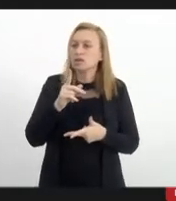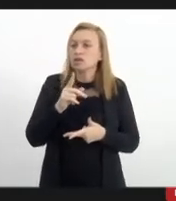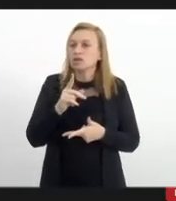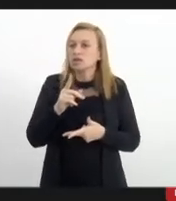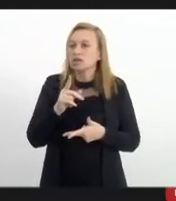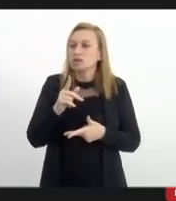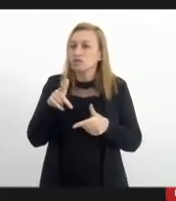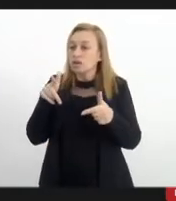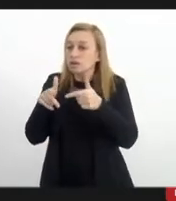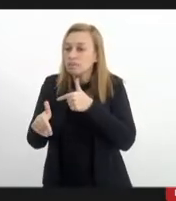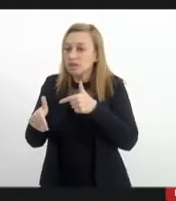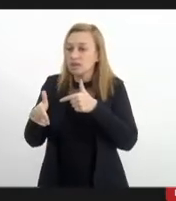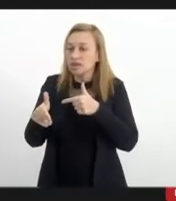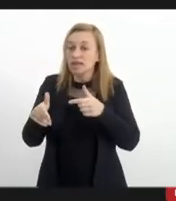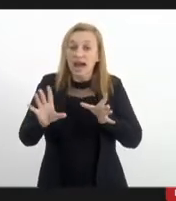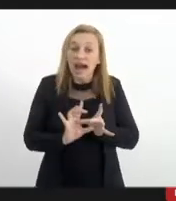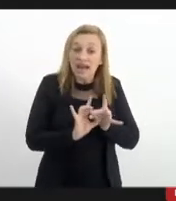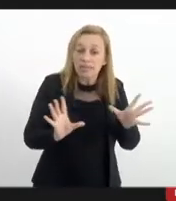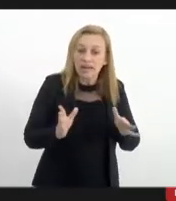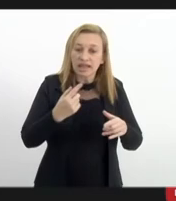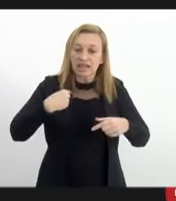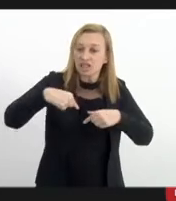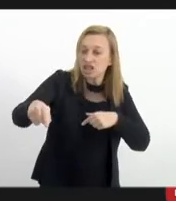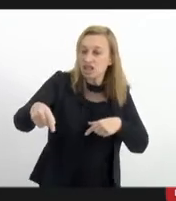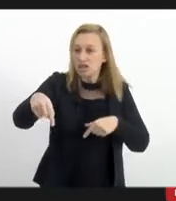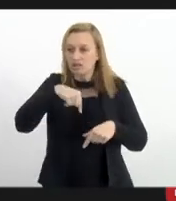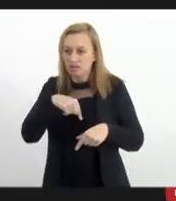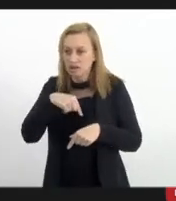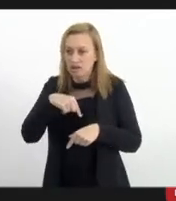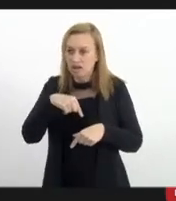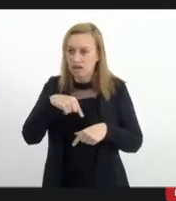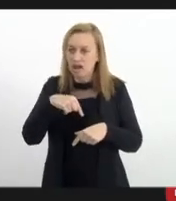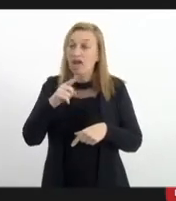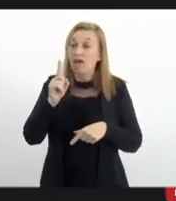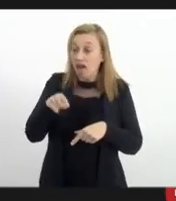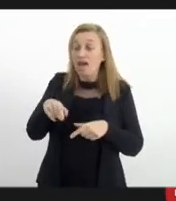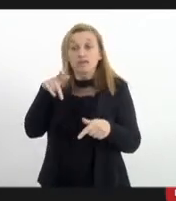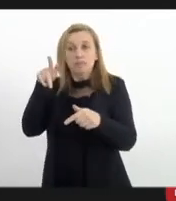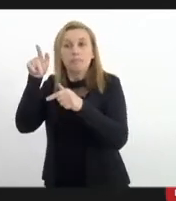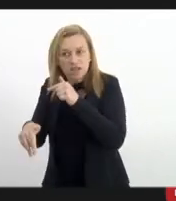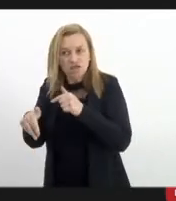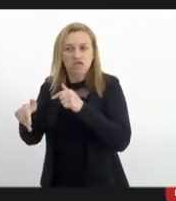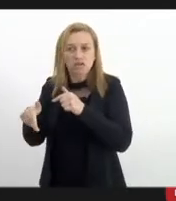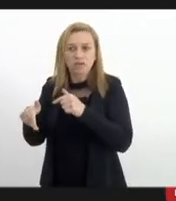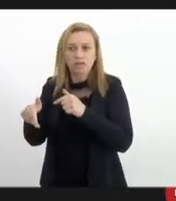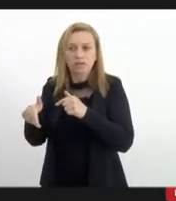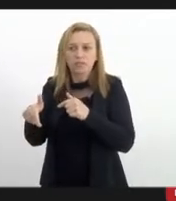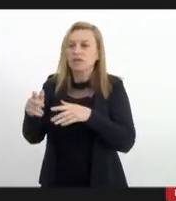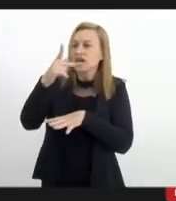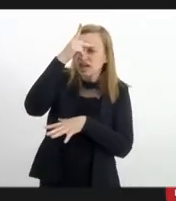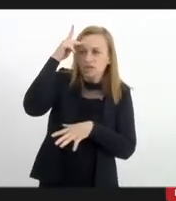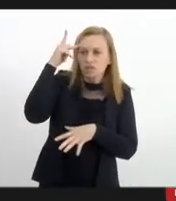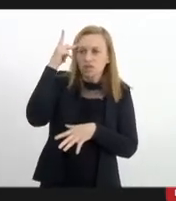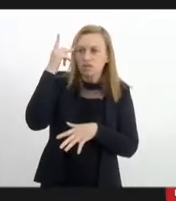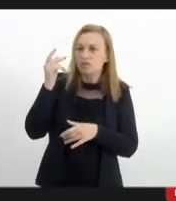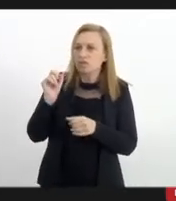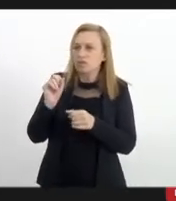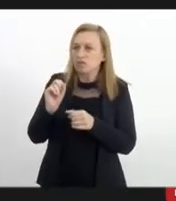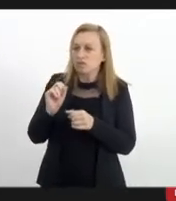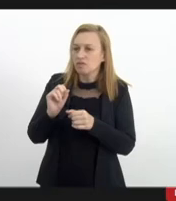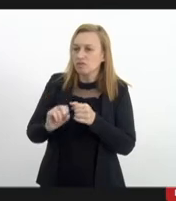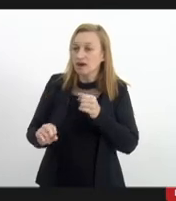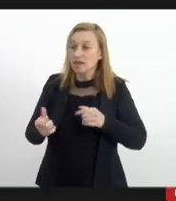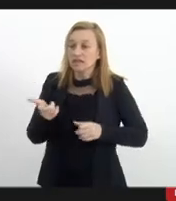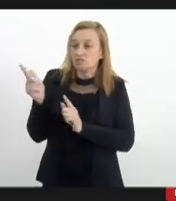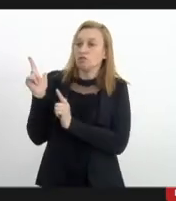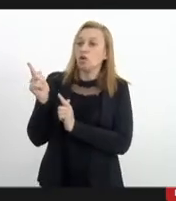em que a liberdade de ir e vir de alguma forma é impedida e as pessoas fazem isso portando armas